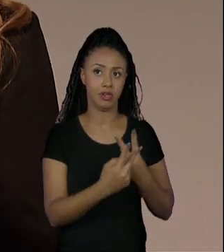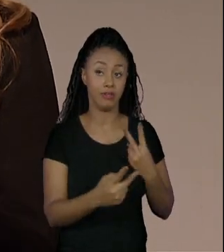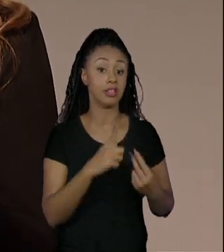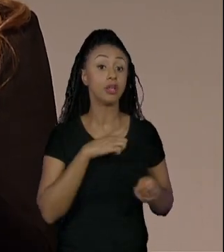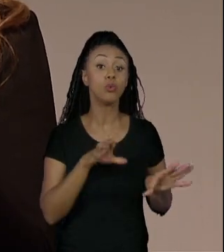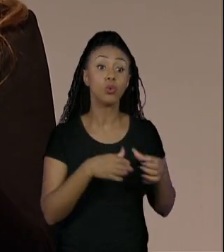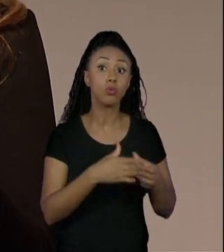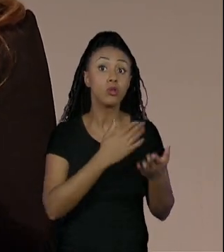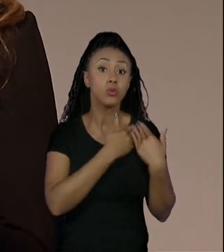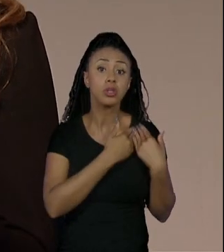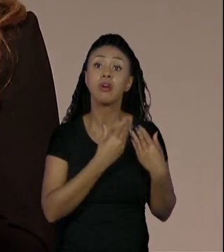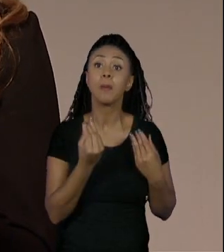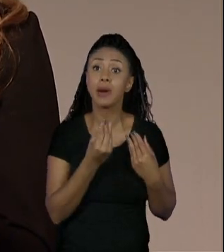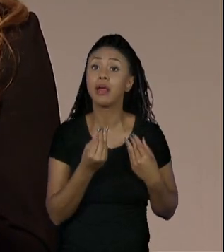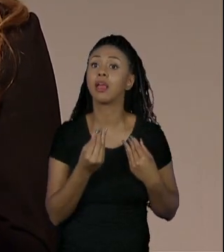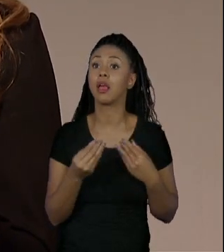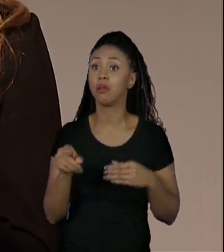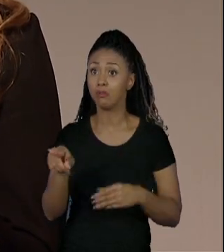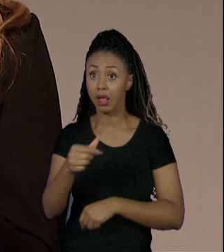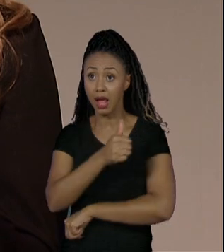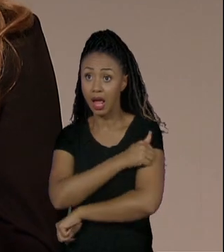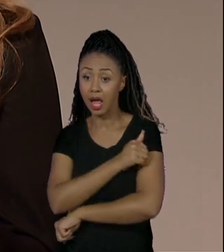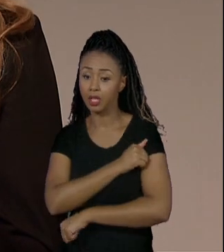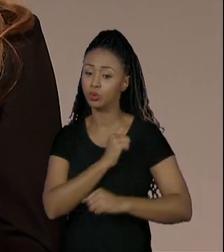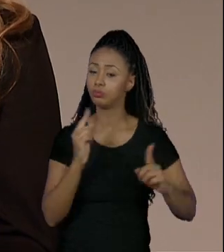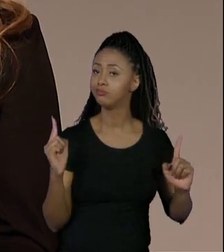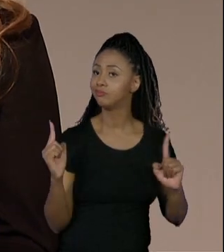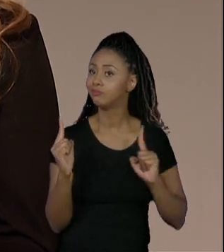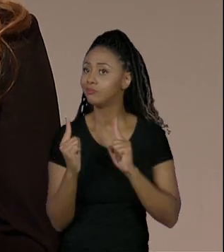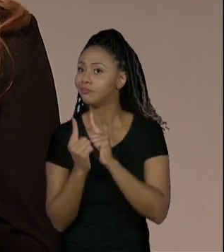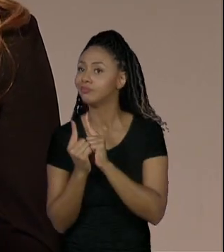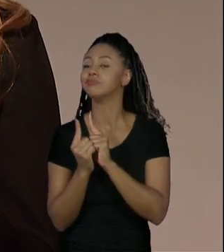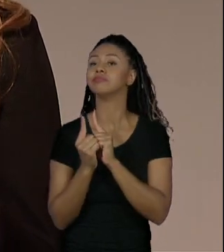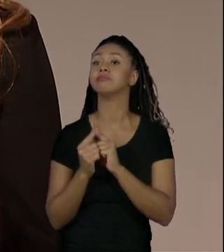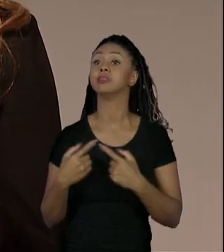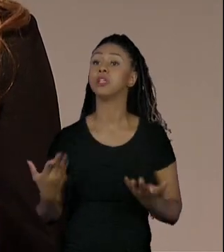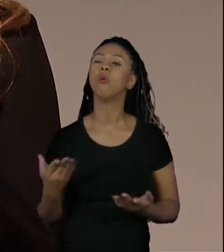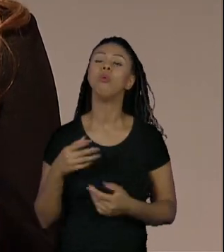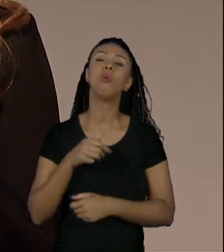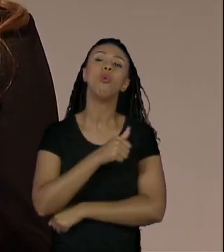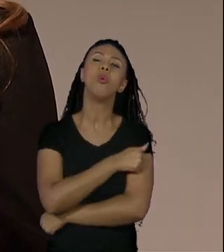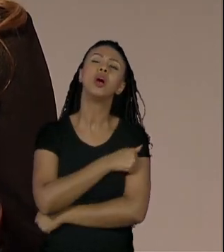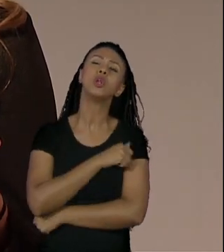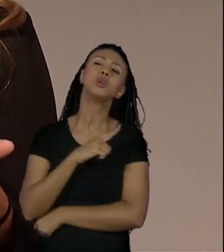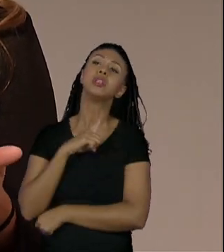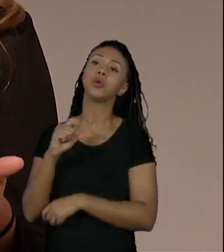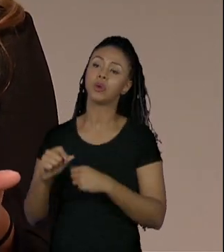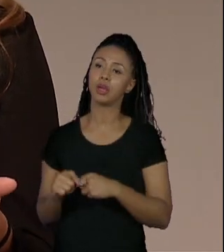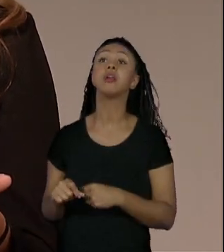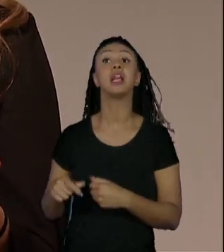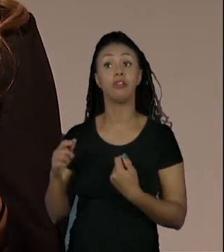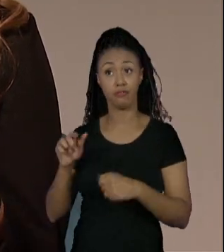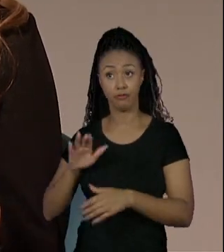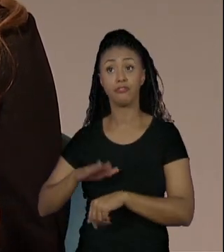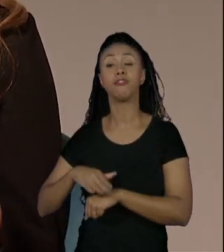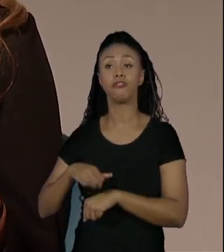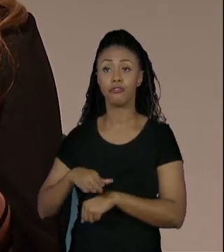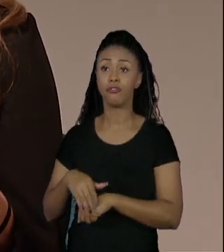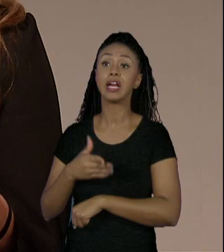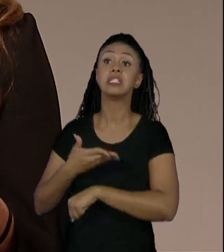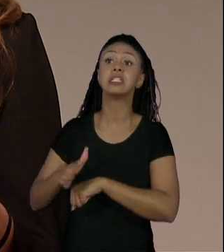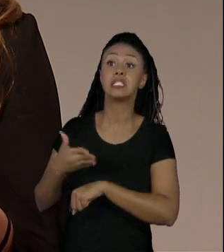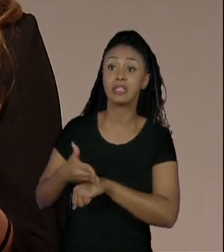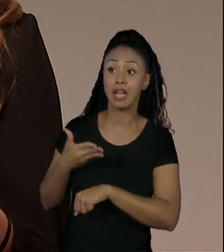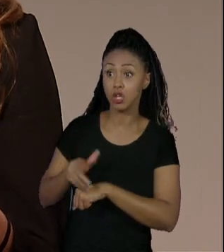prontinho para atender o aluno. Então, o aluno deste curso, ele vai fazer o que nós chamamos de estágio não obrigatório, caso